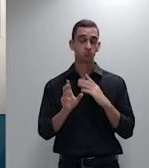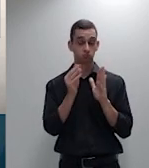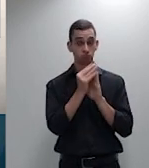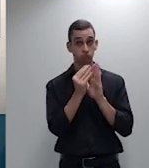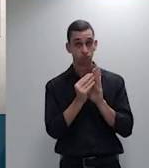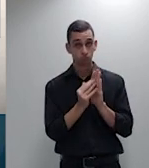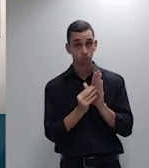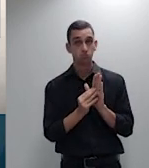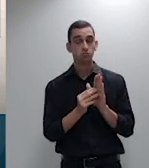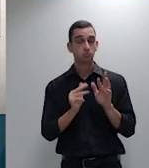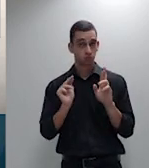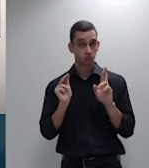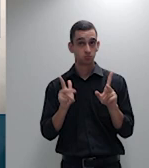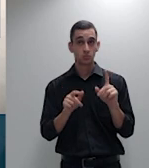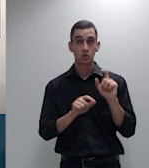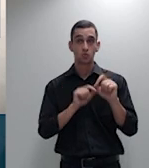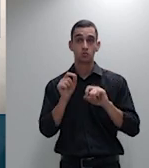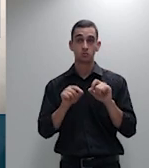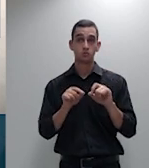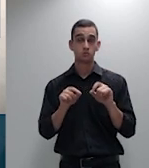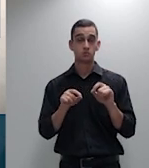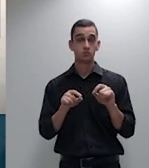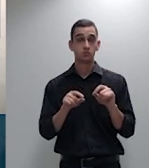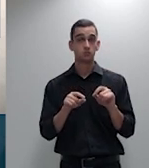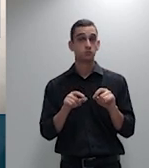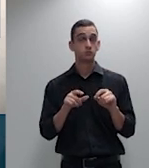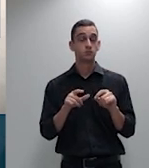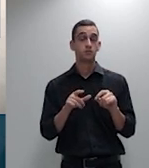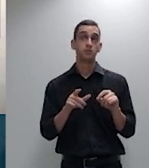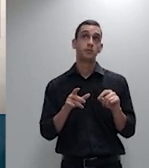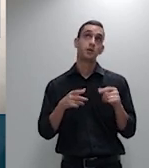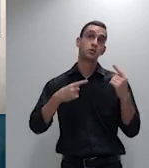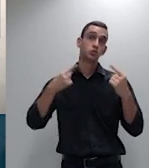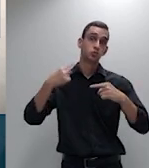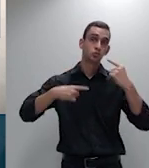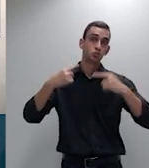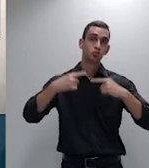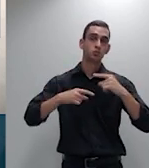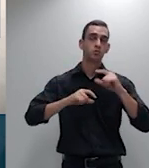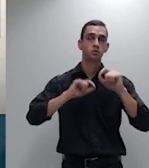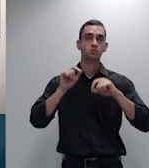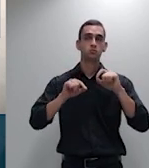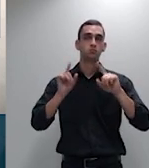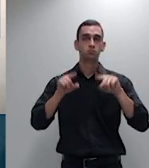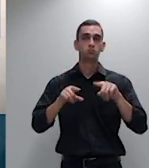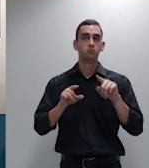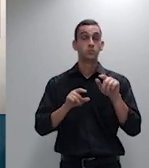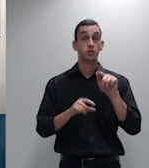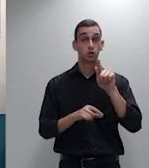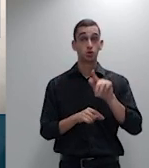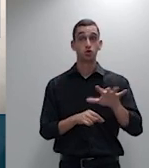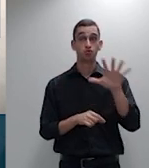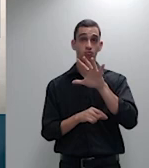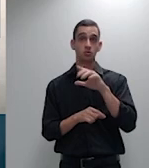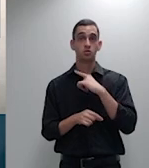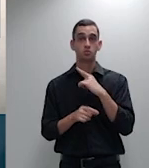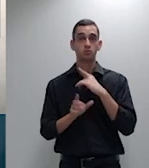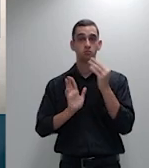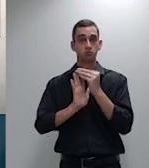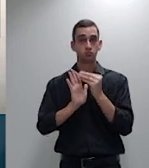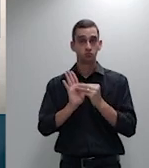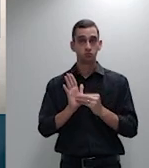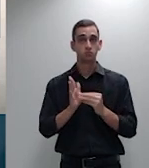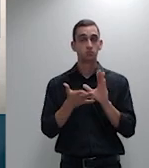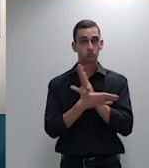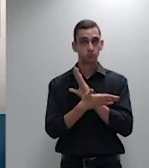discute aqui é o reajuste por faixa etária em geral que tem que se dividir dos beneficiários que tem 59 anos ou